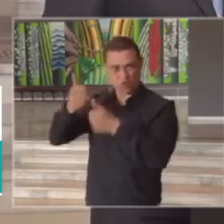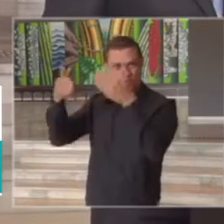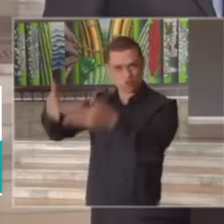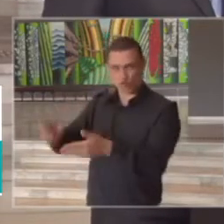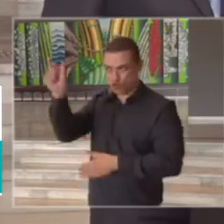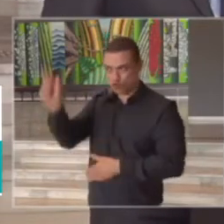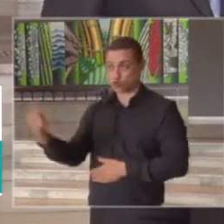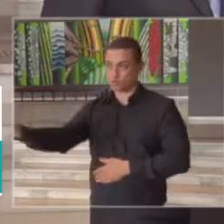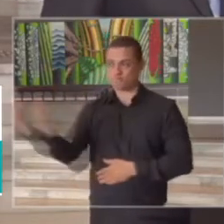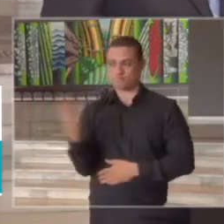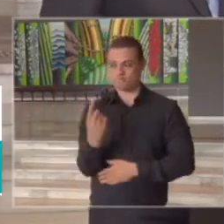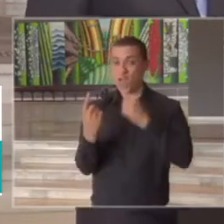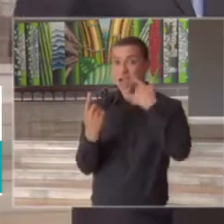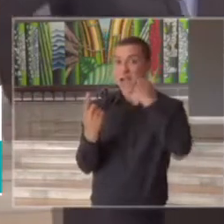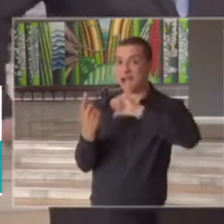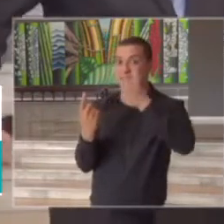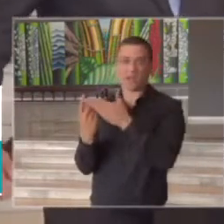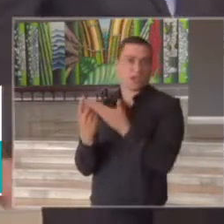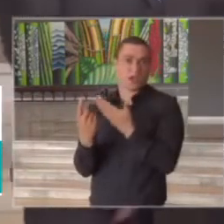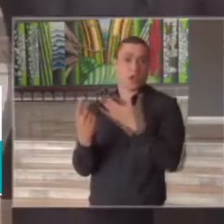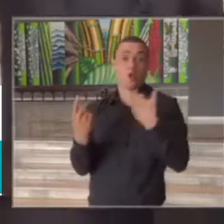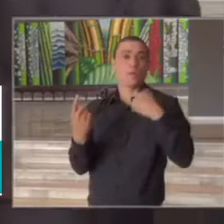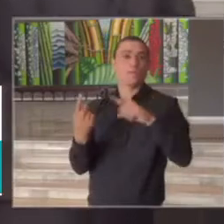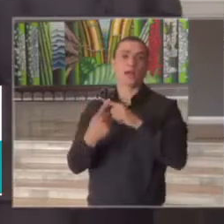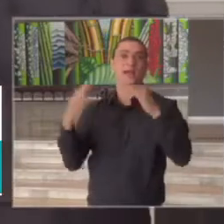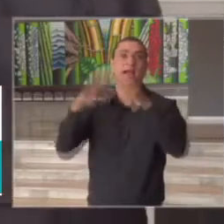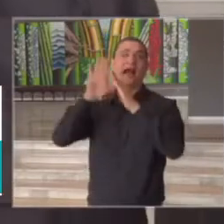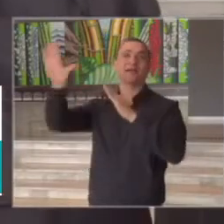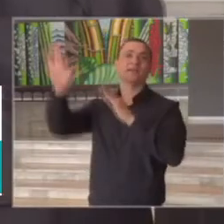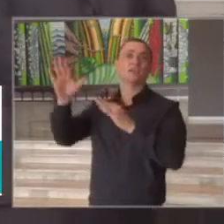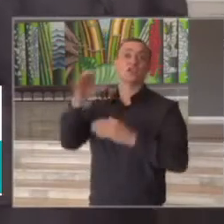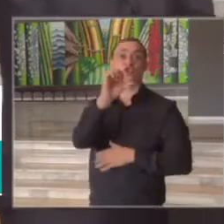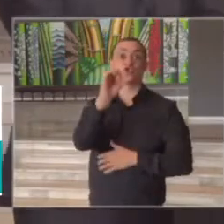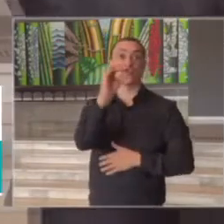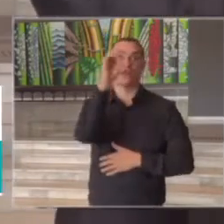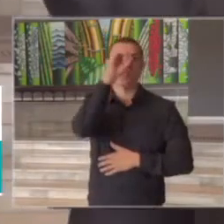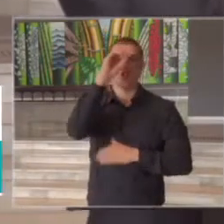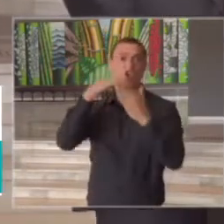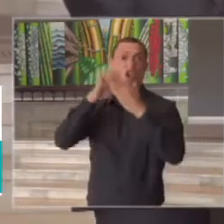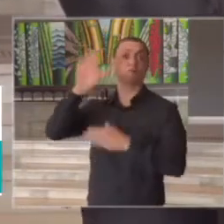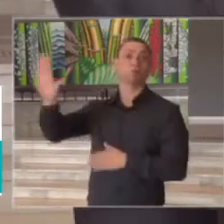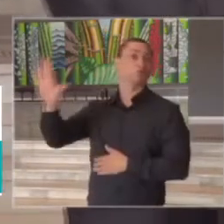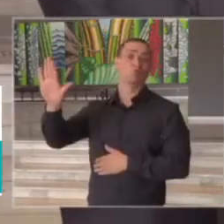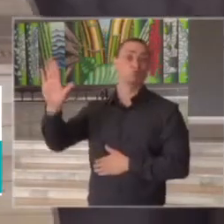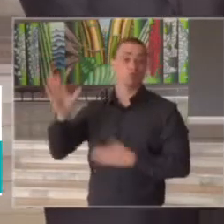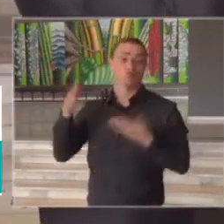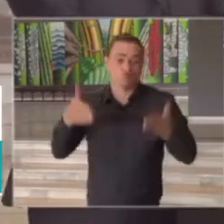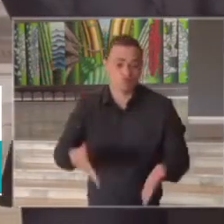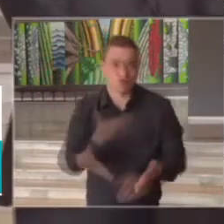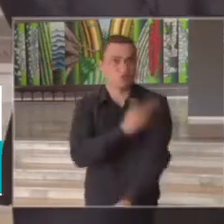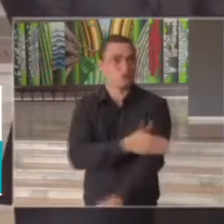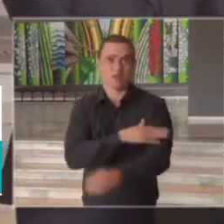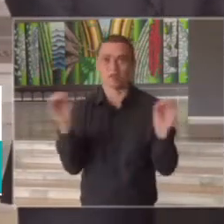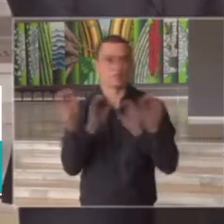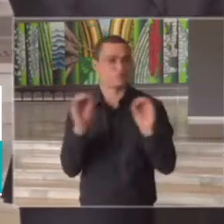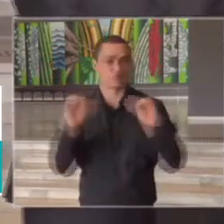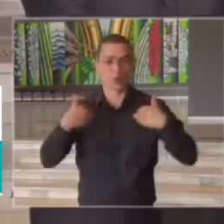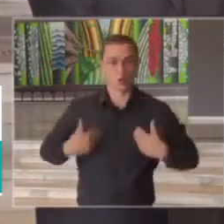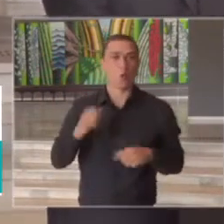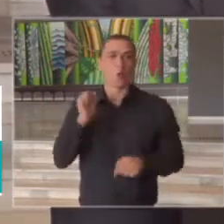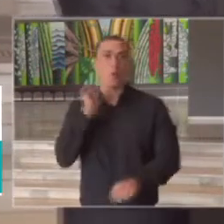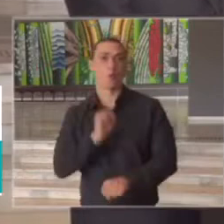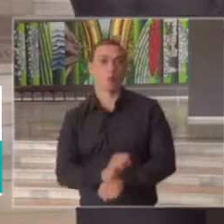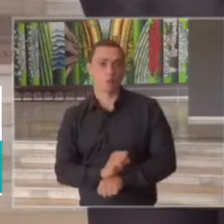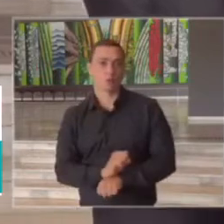atletas precisam ser avaliados porque eles estão há cerca de 90 dias sem realizar preparo físico